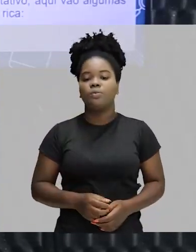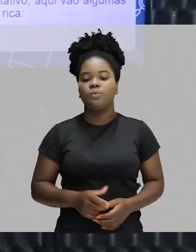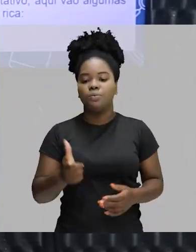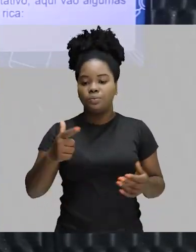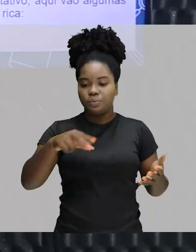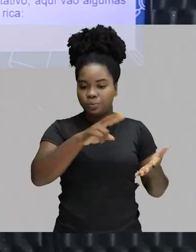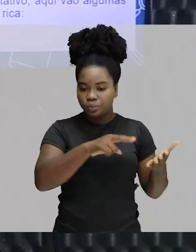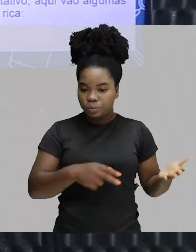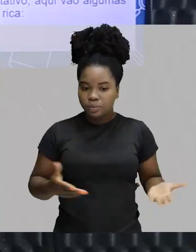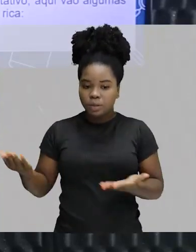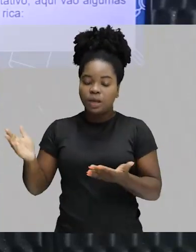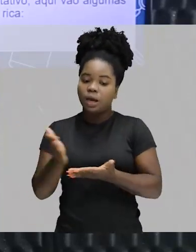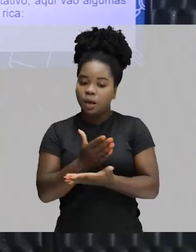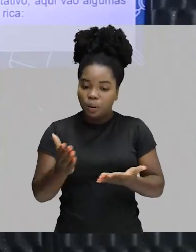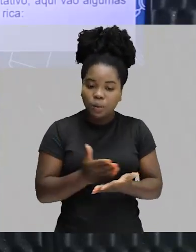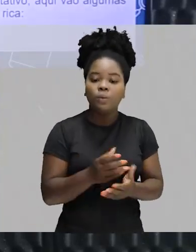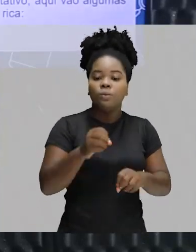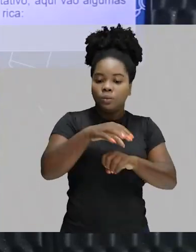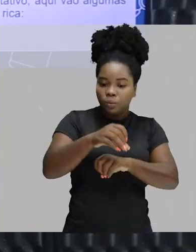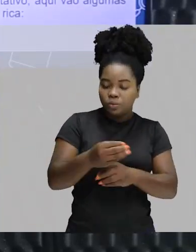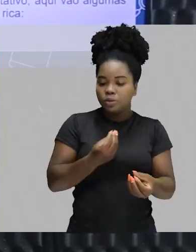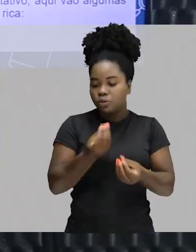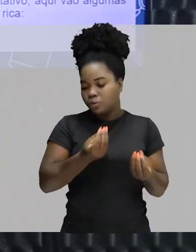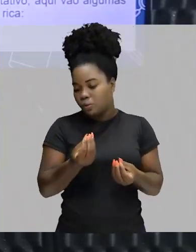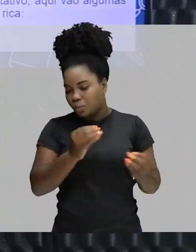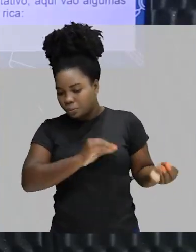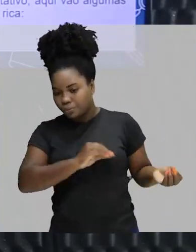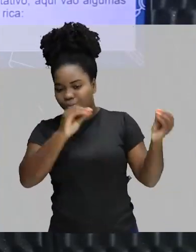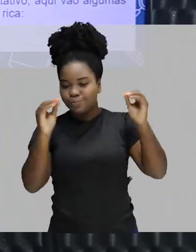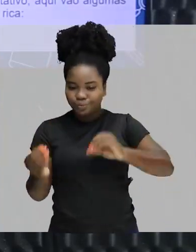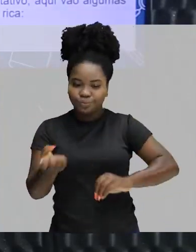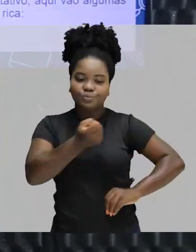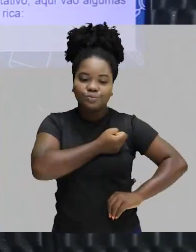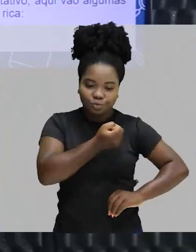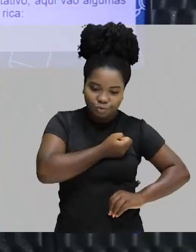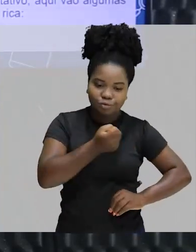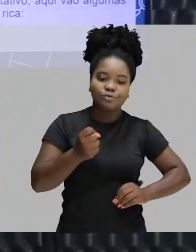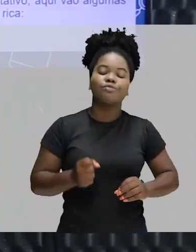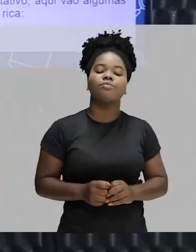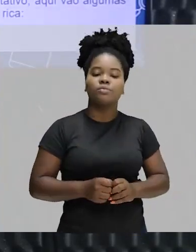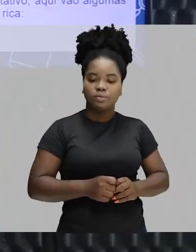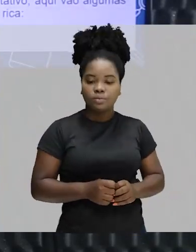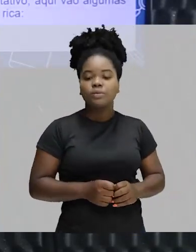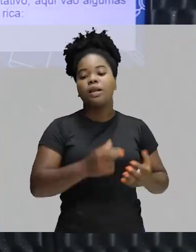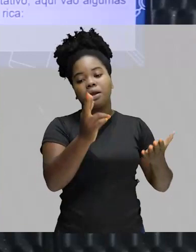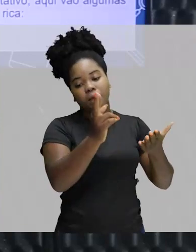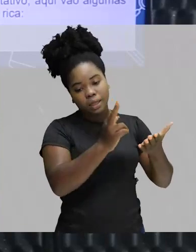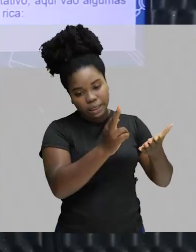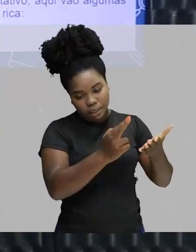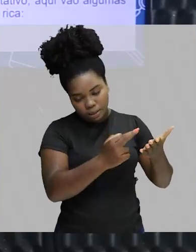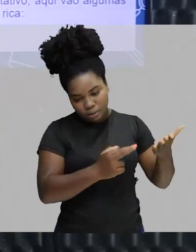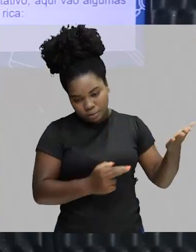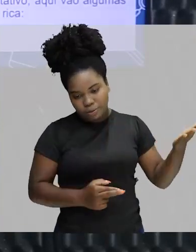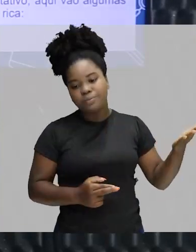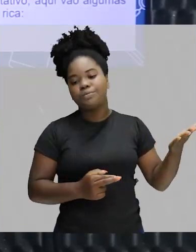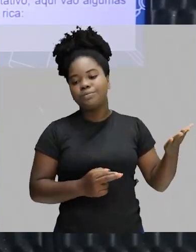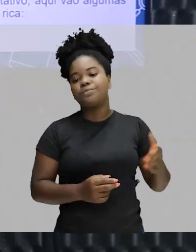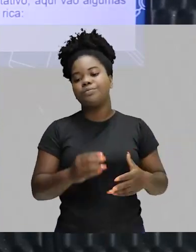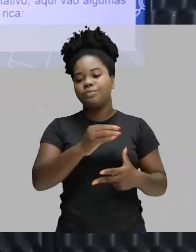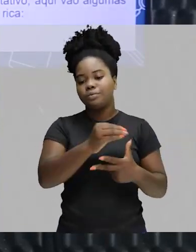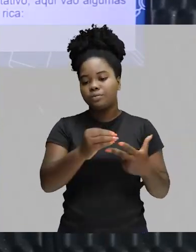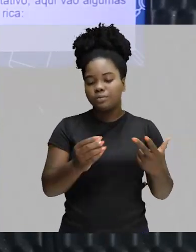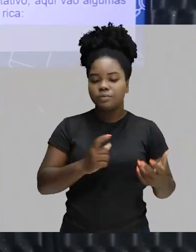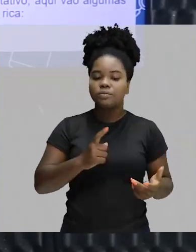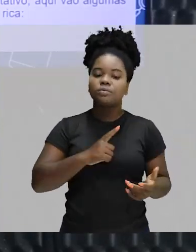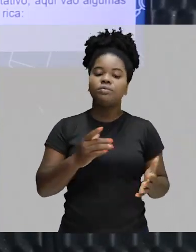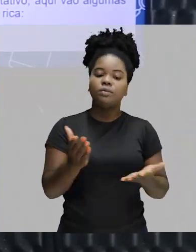E agora nós vamos ver algumas dicas de como empregar esses números, esses numerais, na nossa redação do Enem. Existem algumas regrinhas